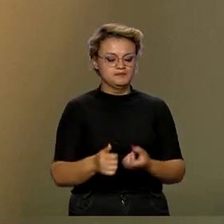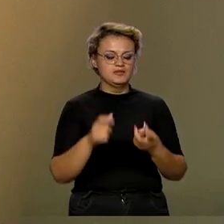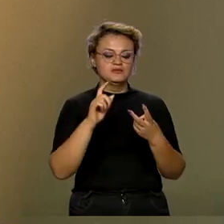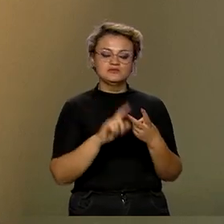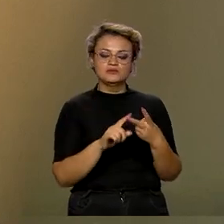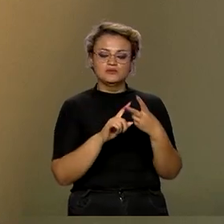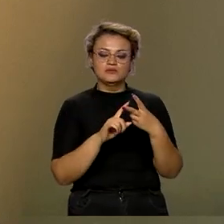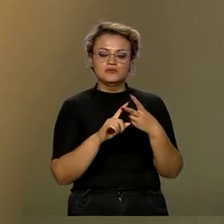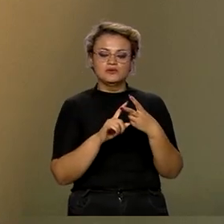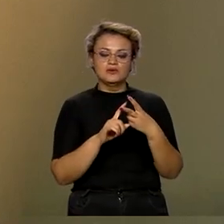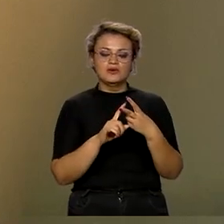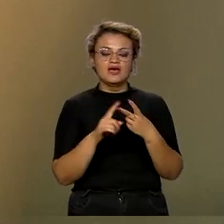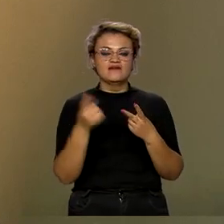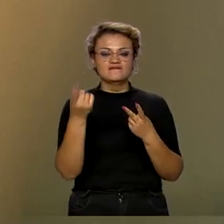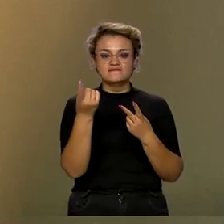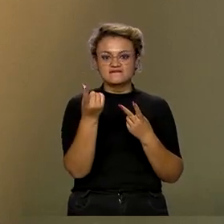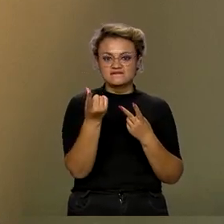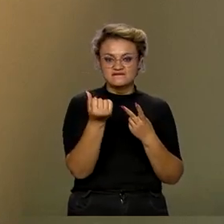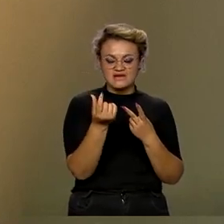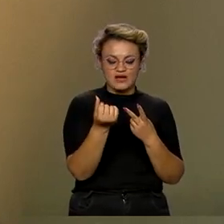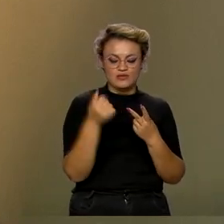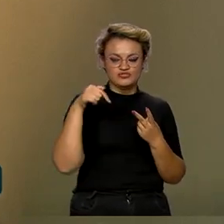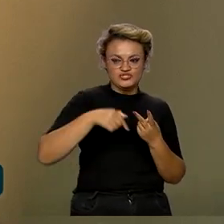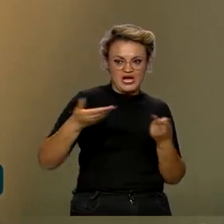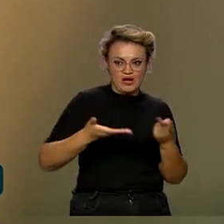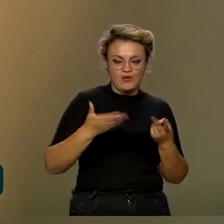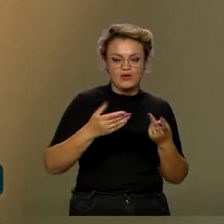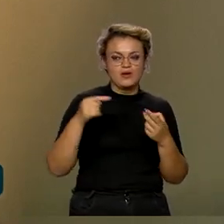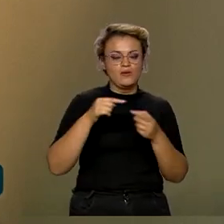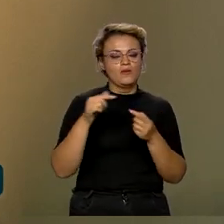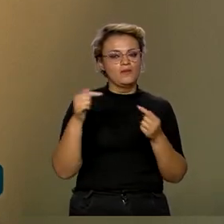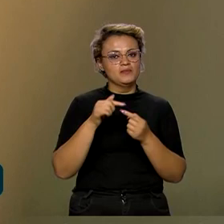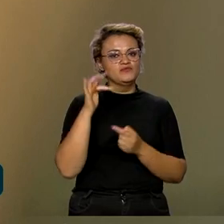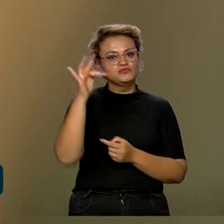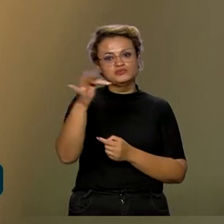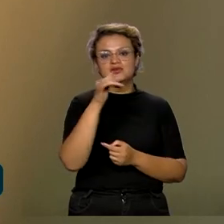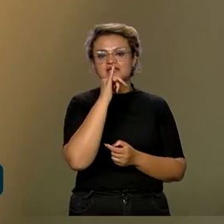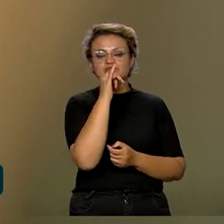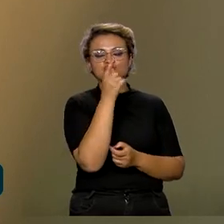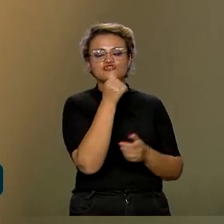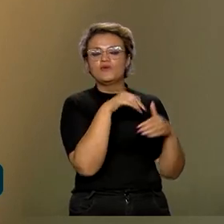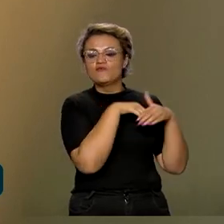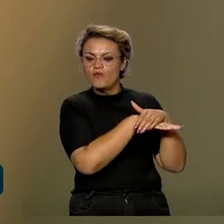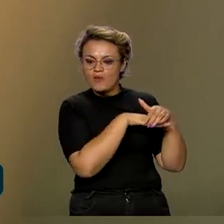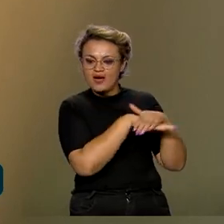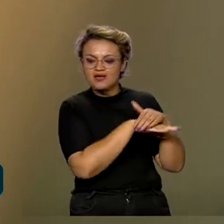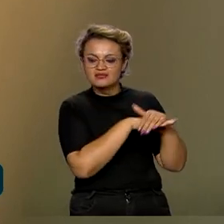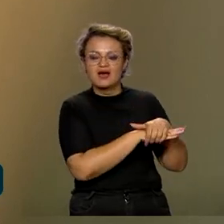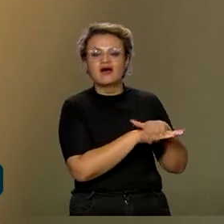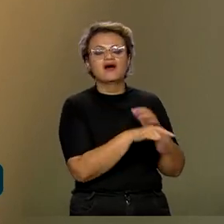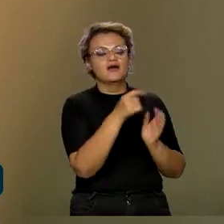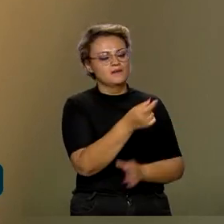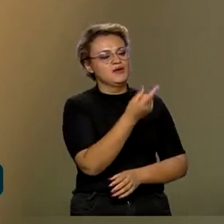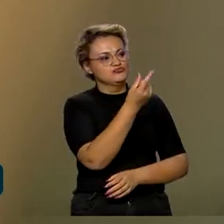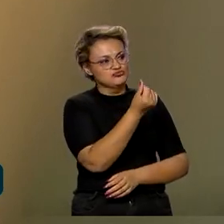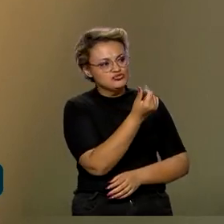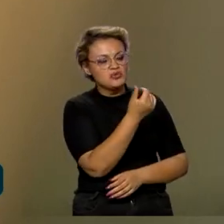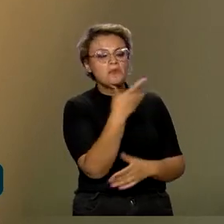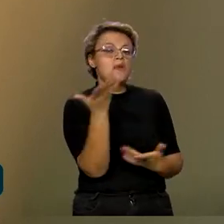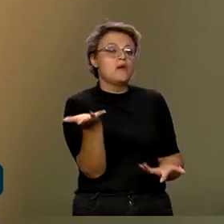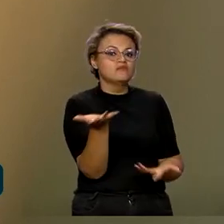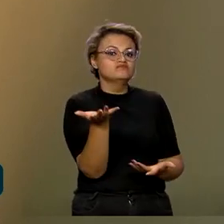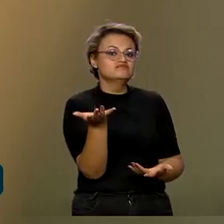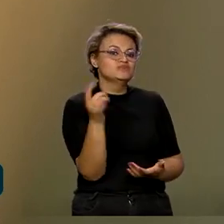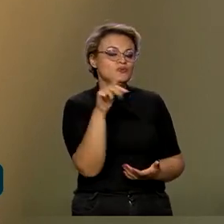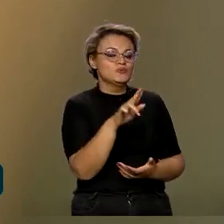moeda é transferir o valor do presente para o futuro. Então, eu quero guardar um dinheiro, então eu tenho que ir buscar uma moeda que eu sei